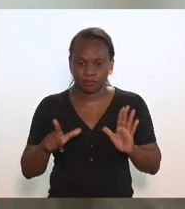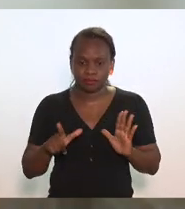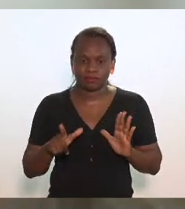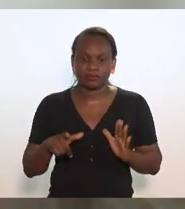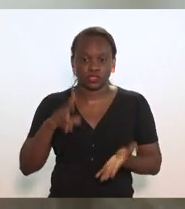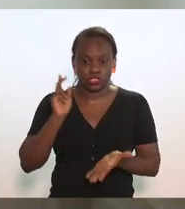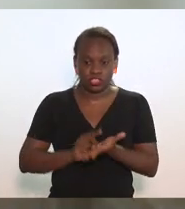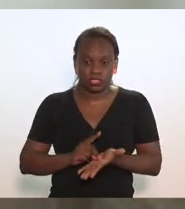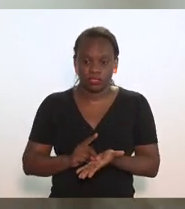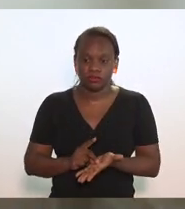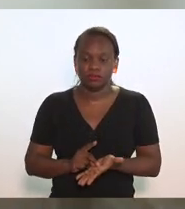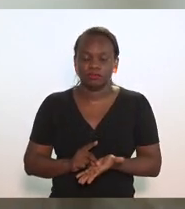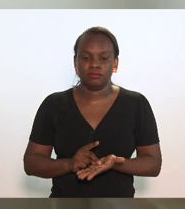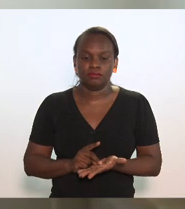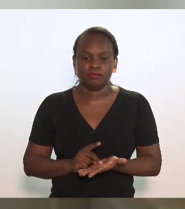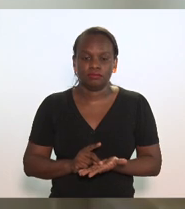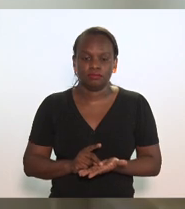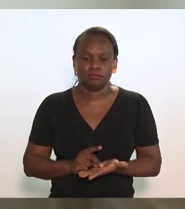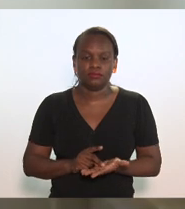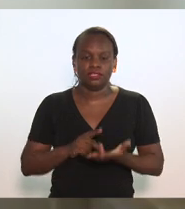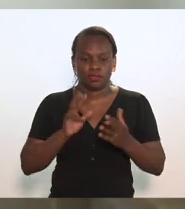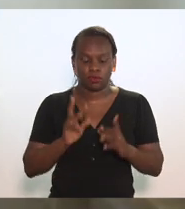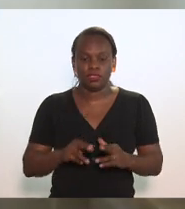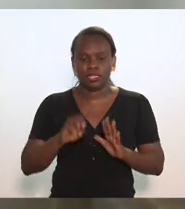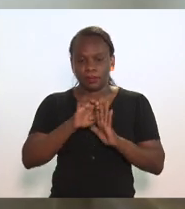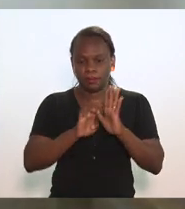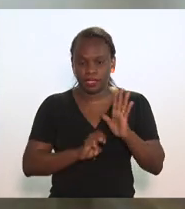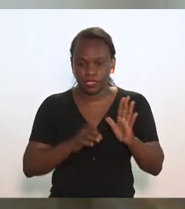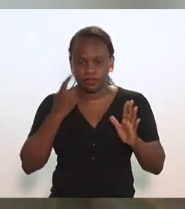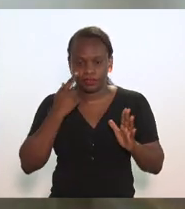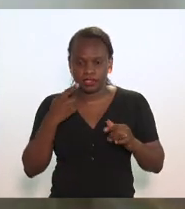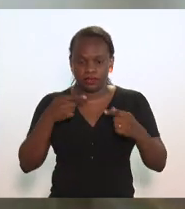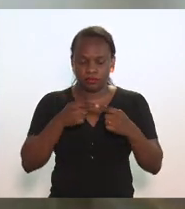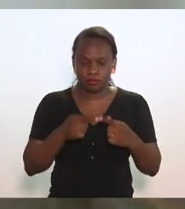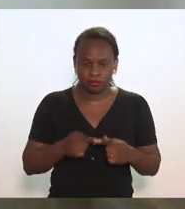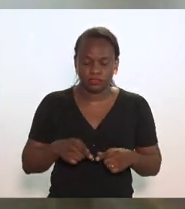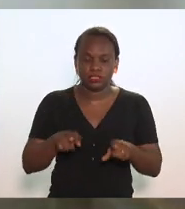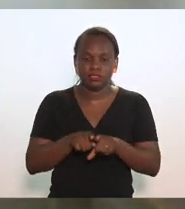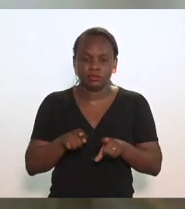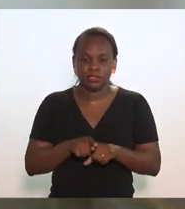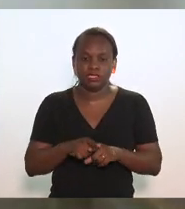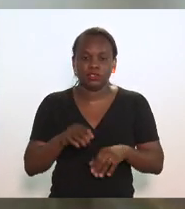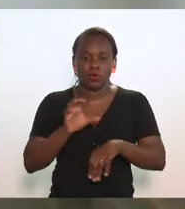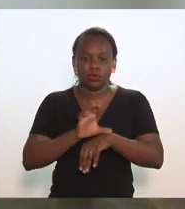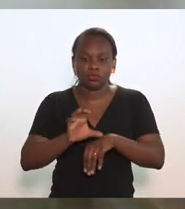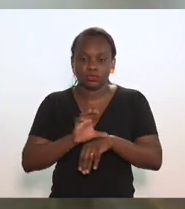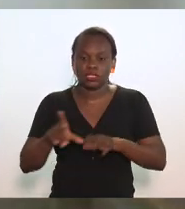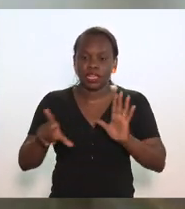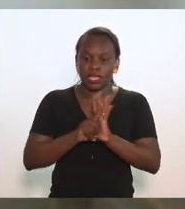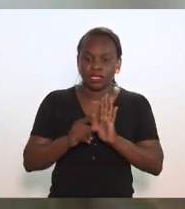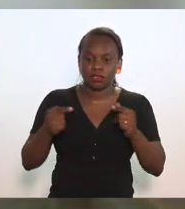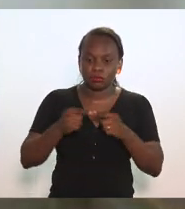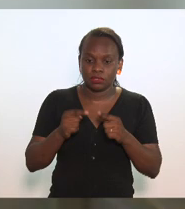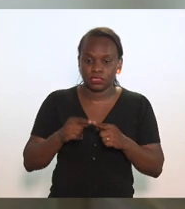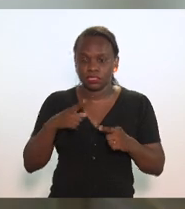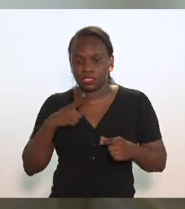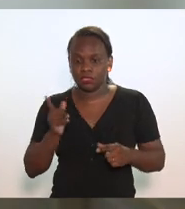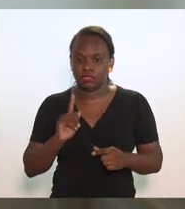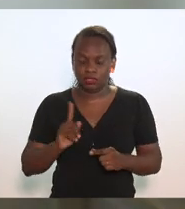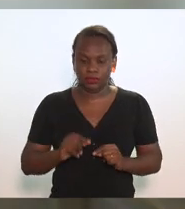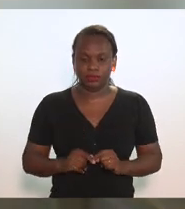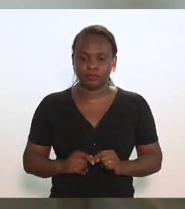original com as emendas e com a constitucionalidade e legalidade da matéria.